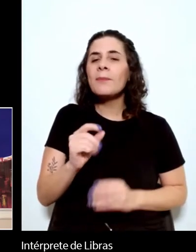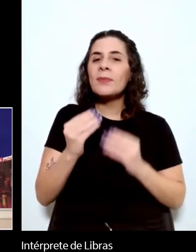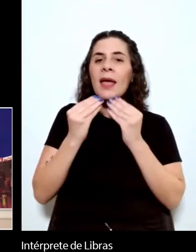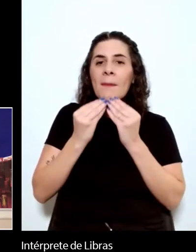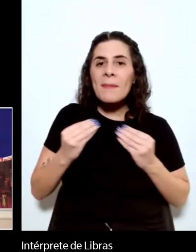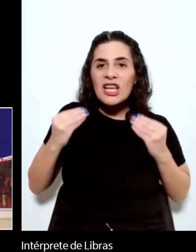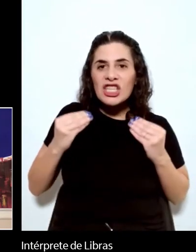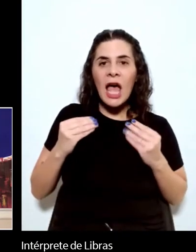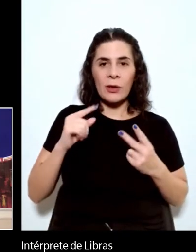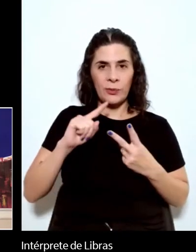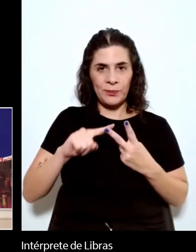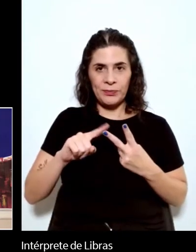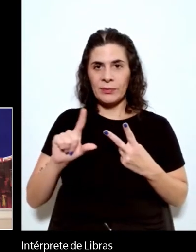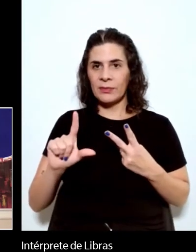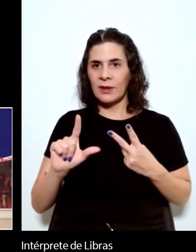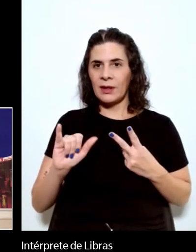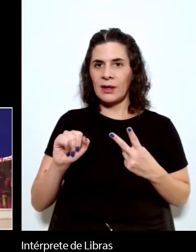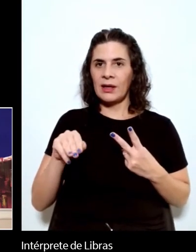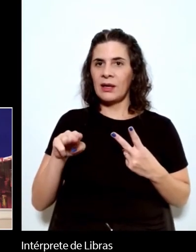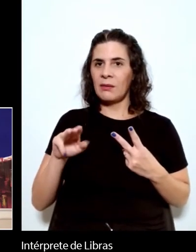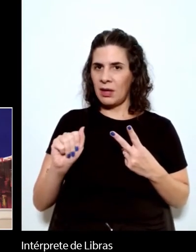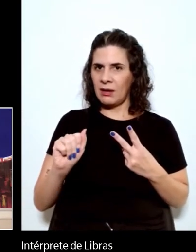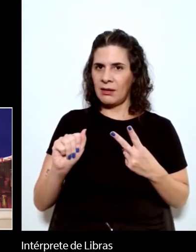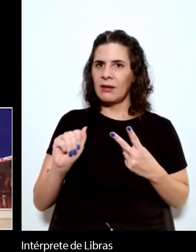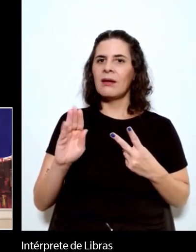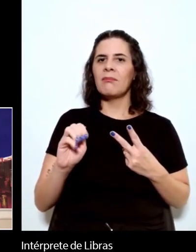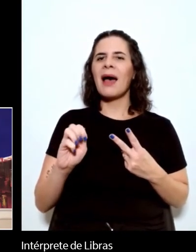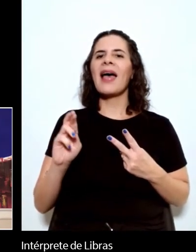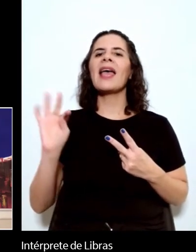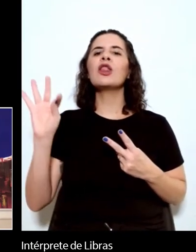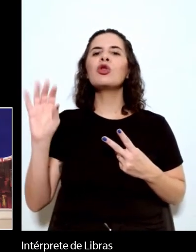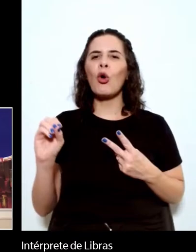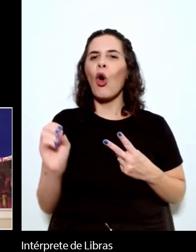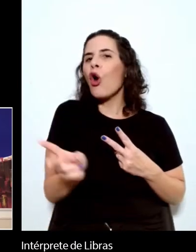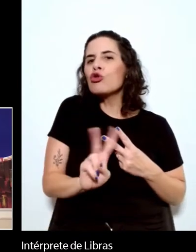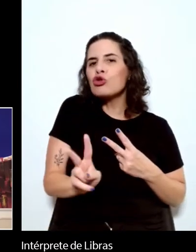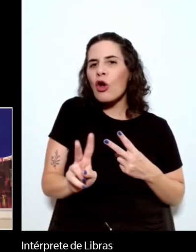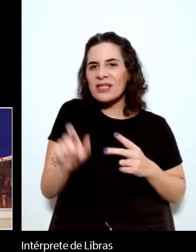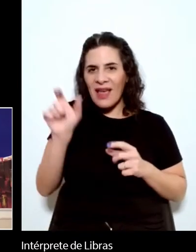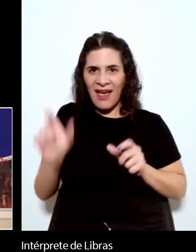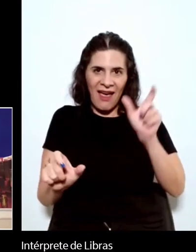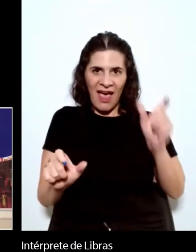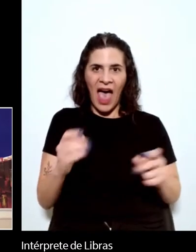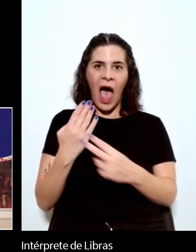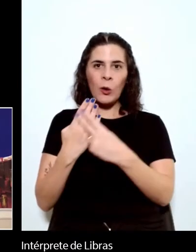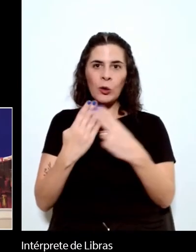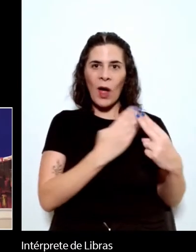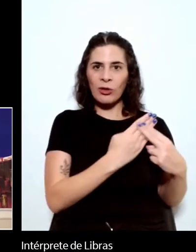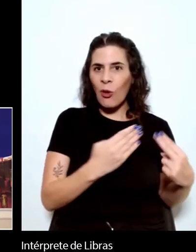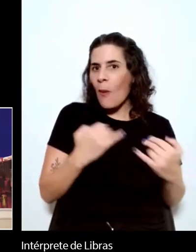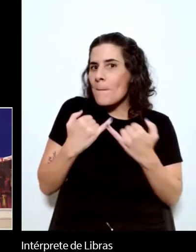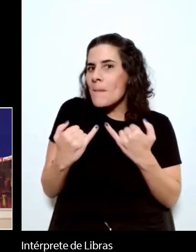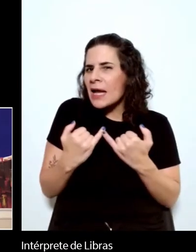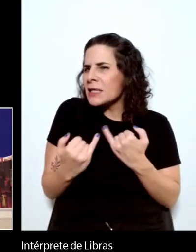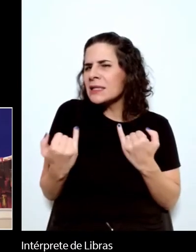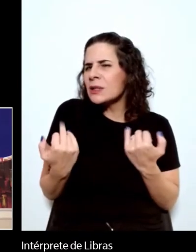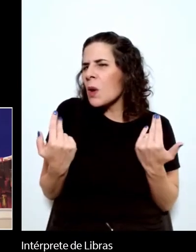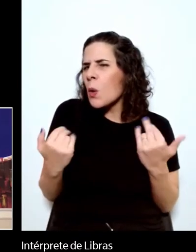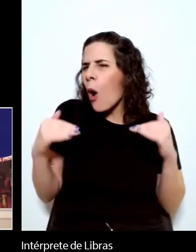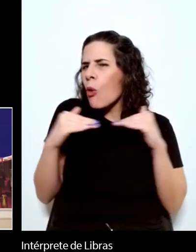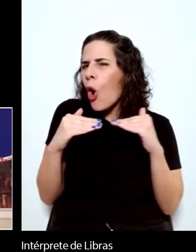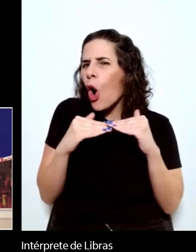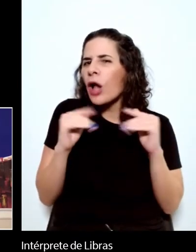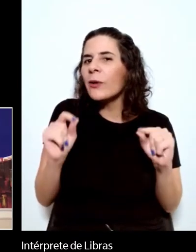tem em comum eu desejo boa sorte aos dois e passo a resposta para inicialmente a Ana Cláudia